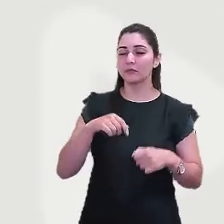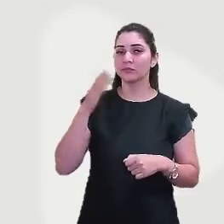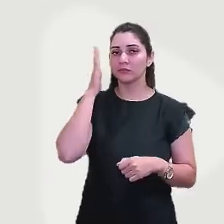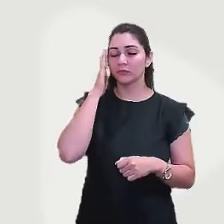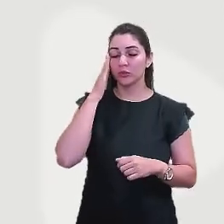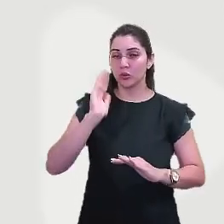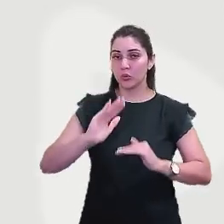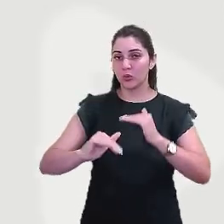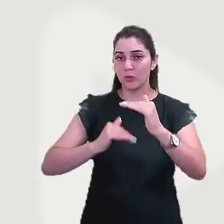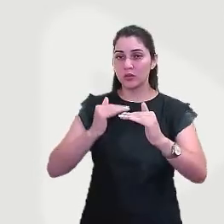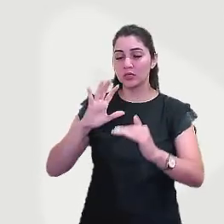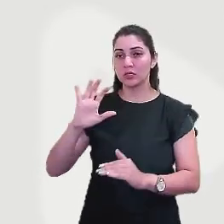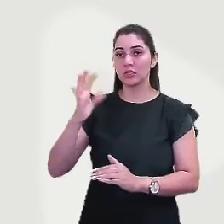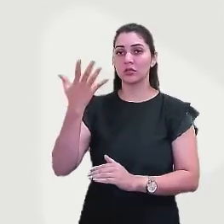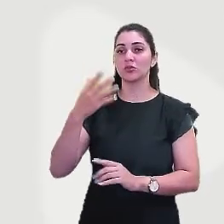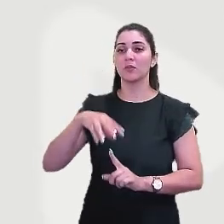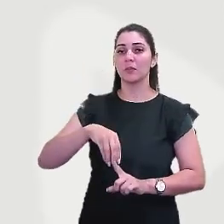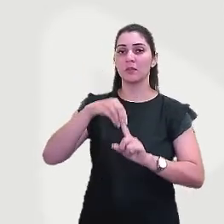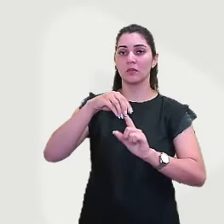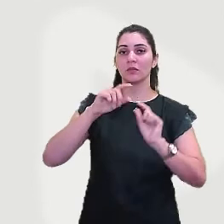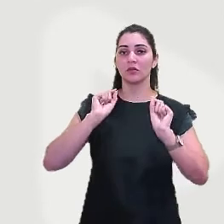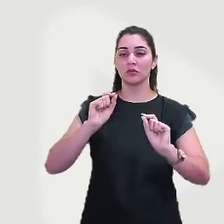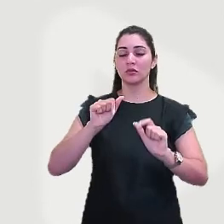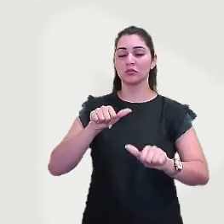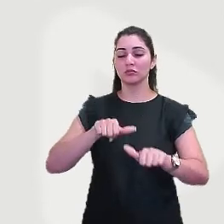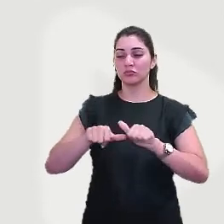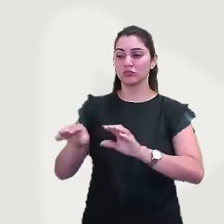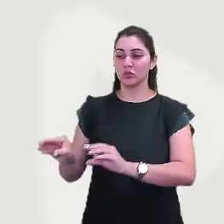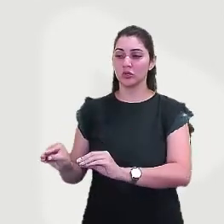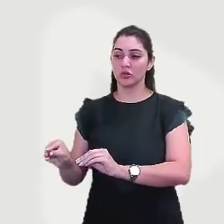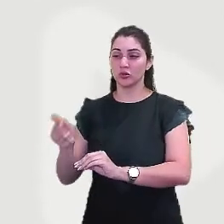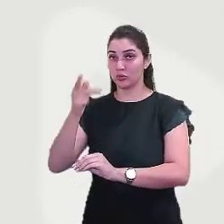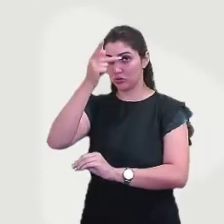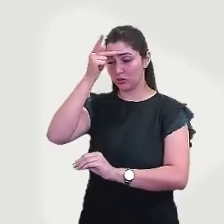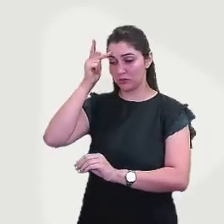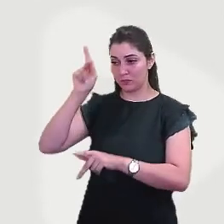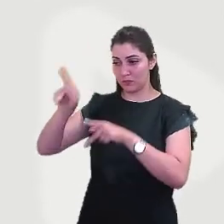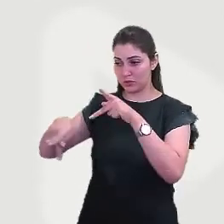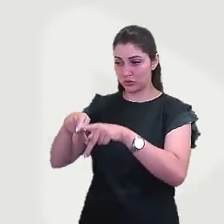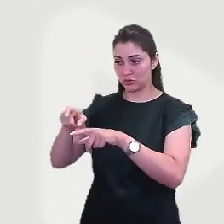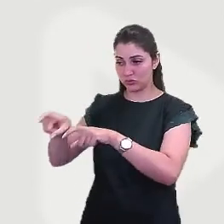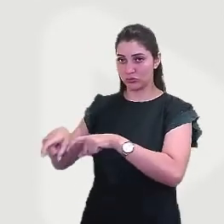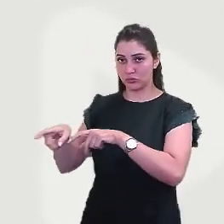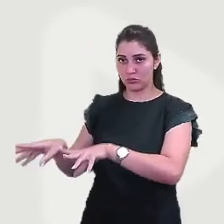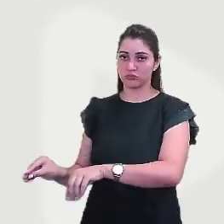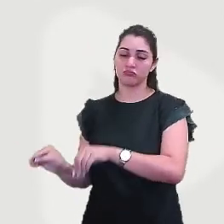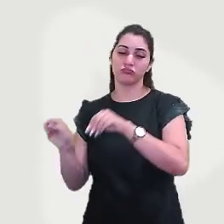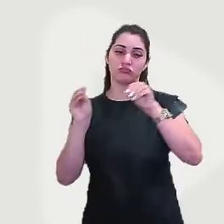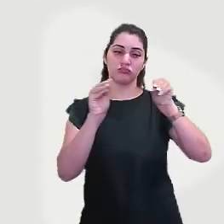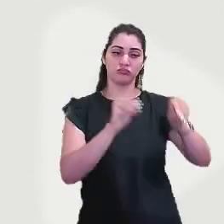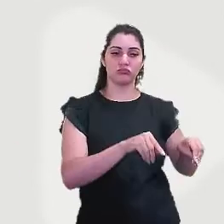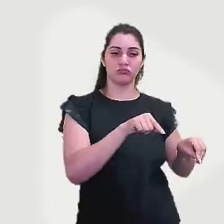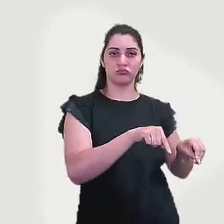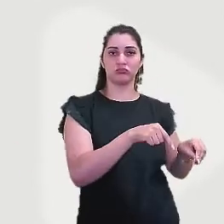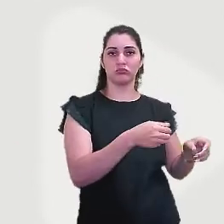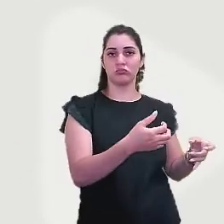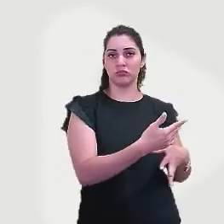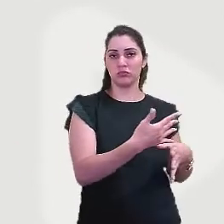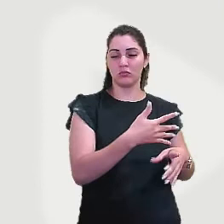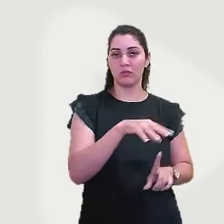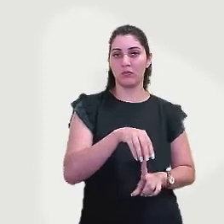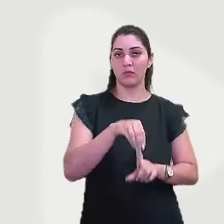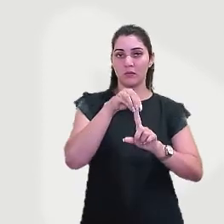resulta principalmente da transferência de pessoas do meio rural para o meio urbano, principalmente